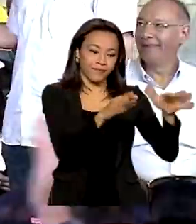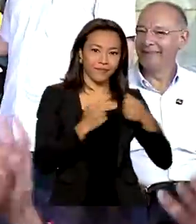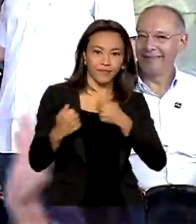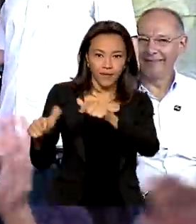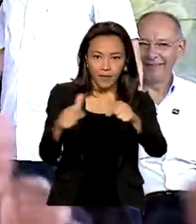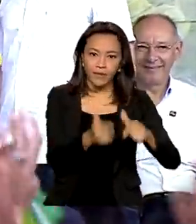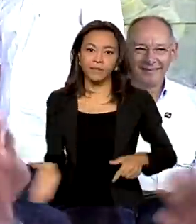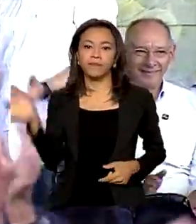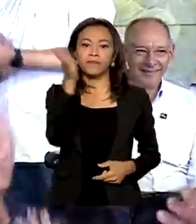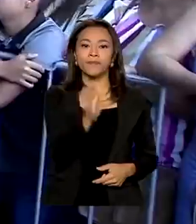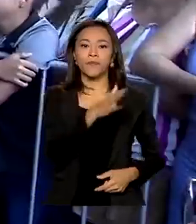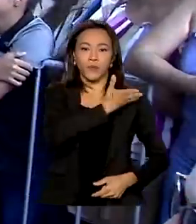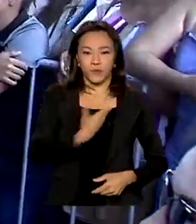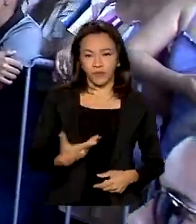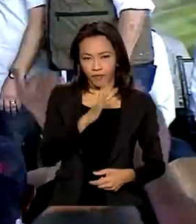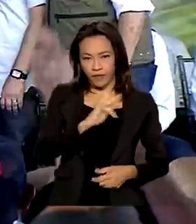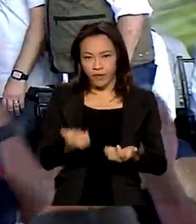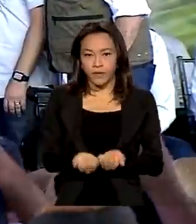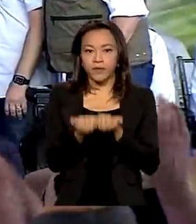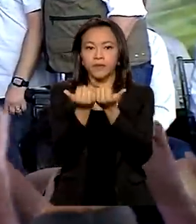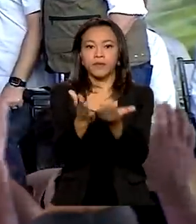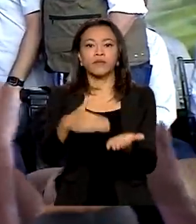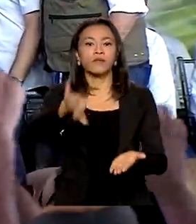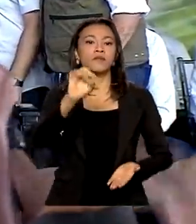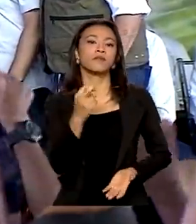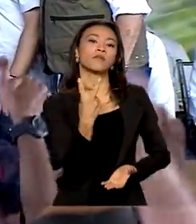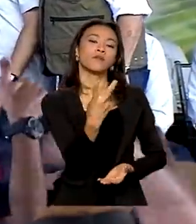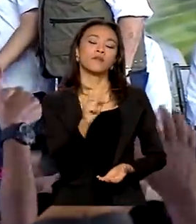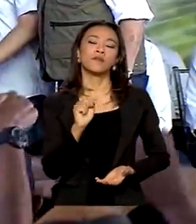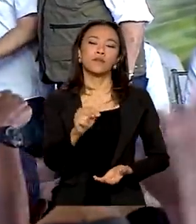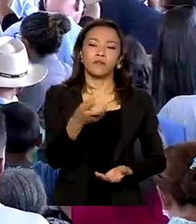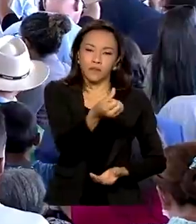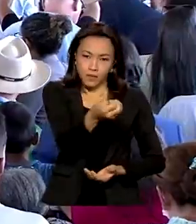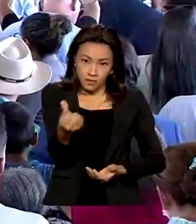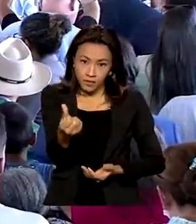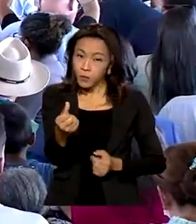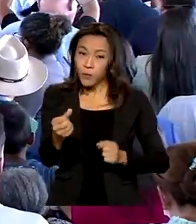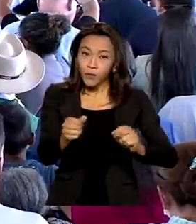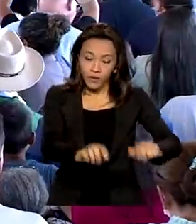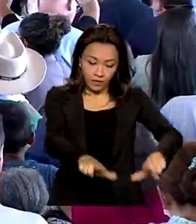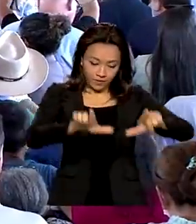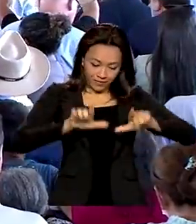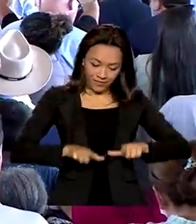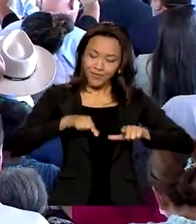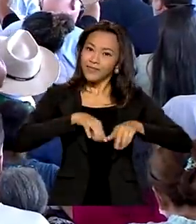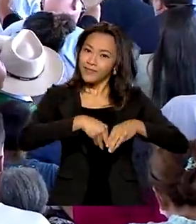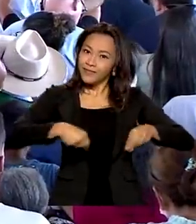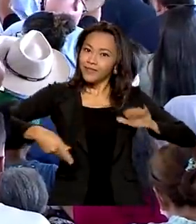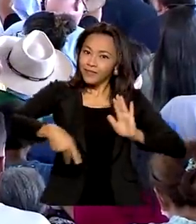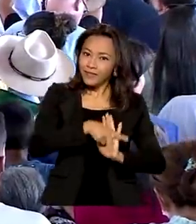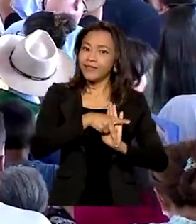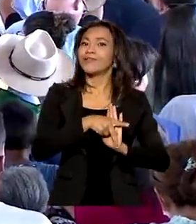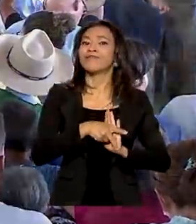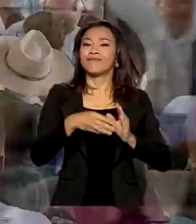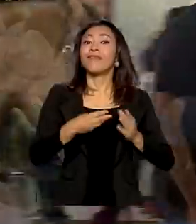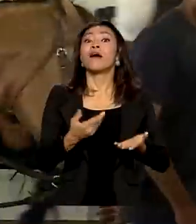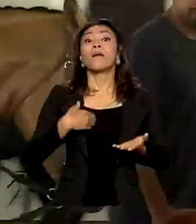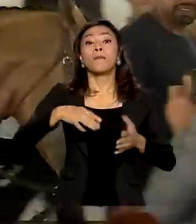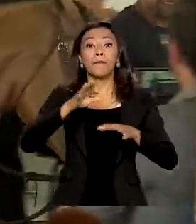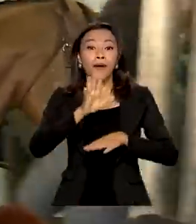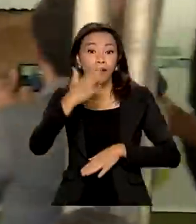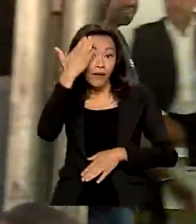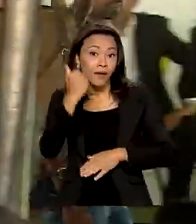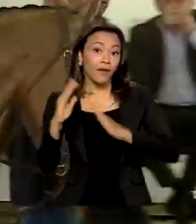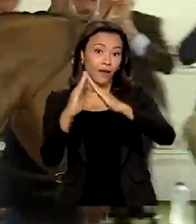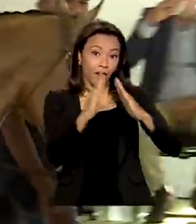Governo Federal entrega mais de 2.600 títulos de terra a agricultores do Mato Grosso do Sul. Programa